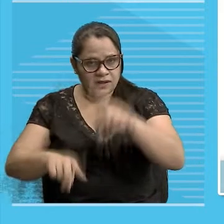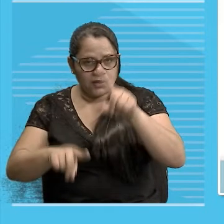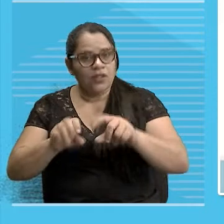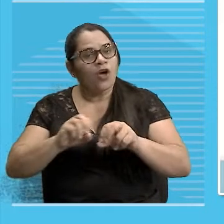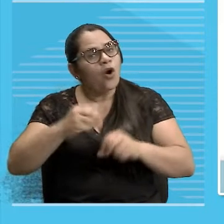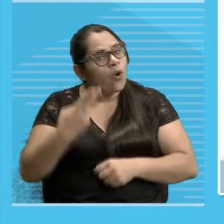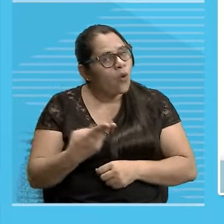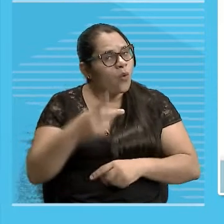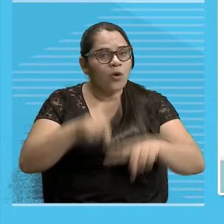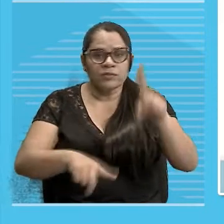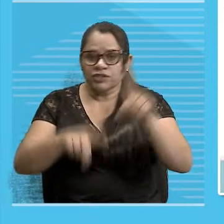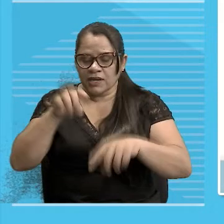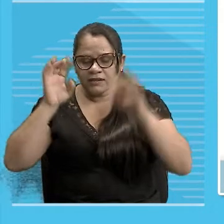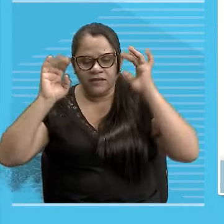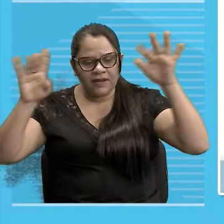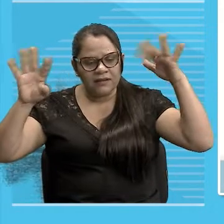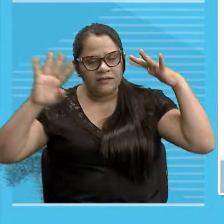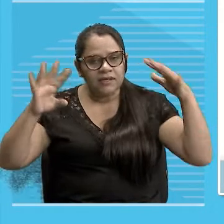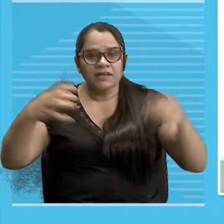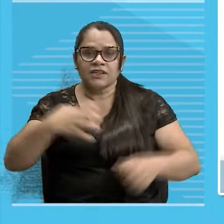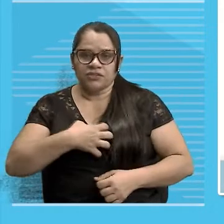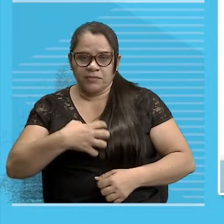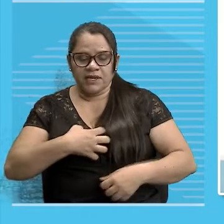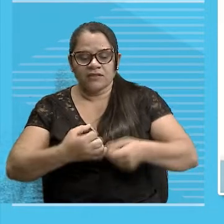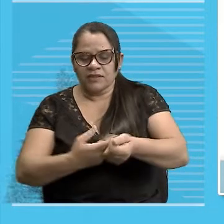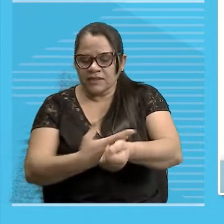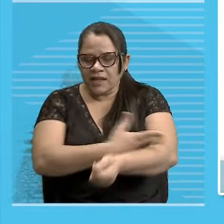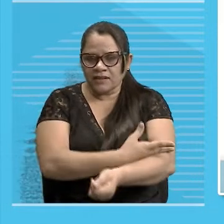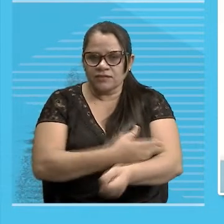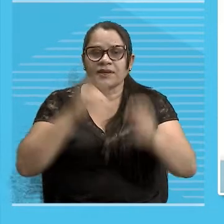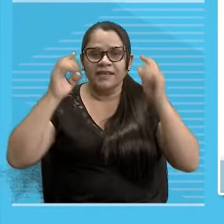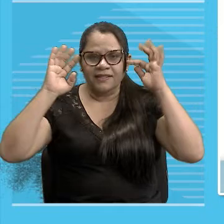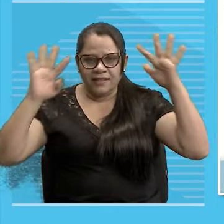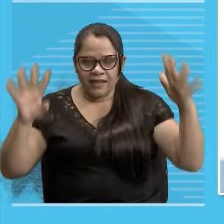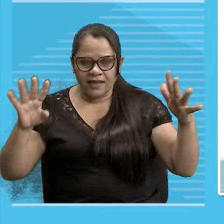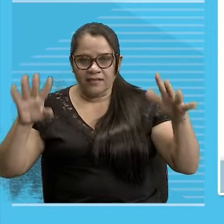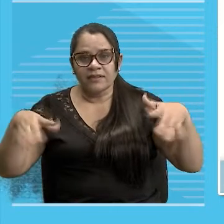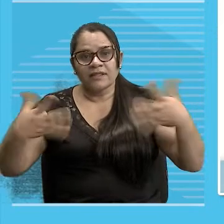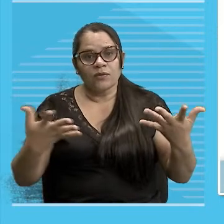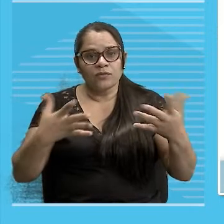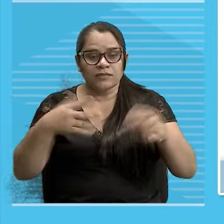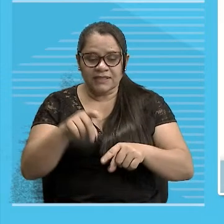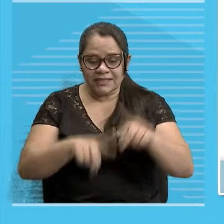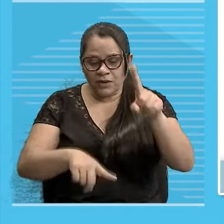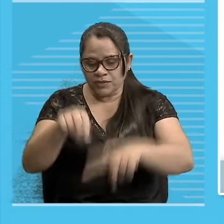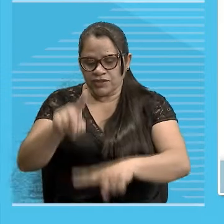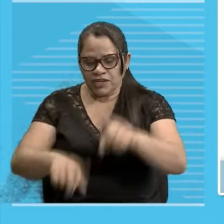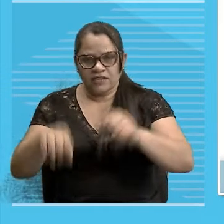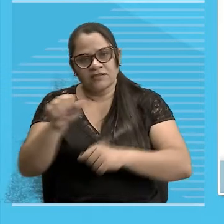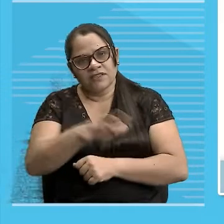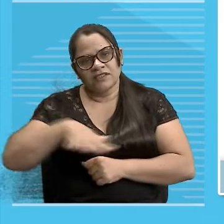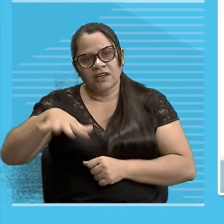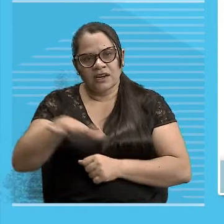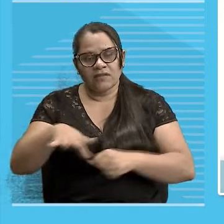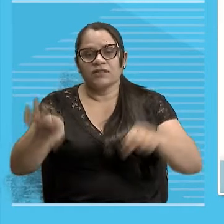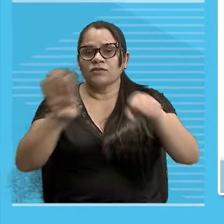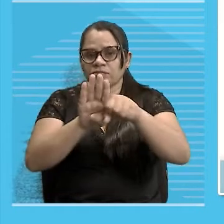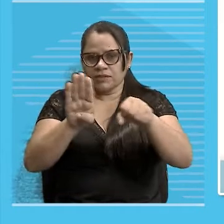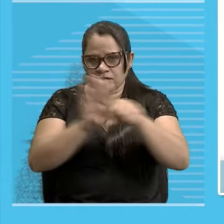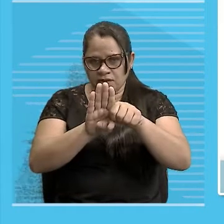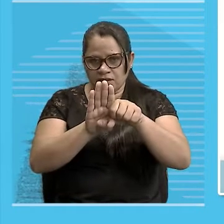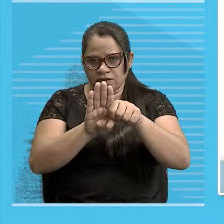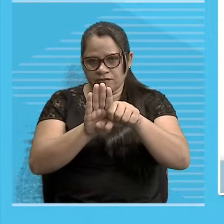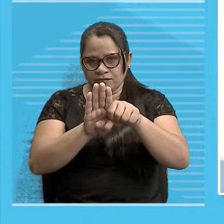Ações Estados Sentimentos Desejos Ideias Seres em geral Então, o substantivo Nomeia